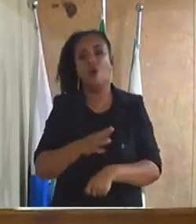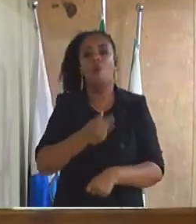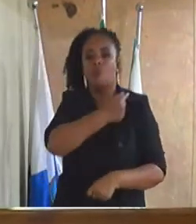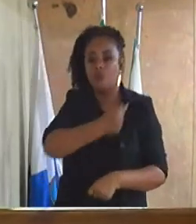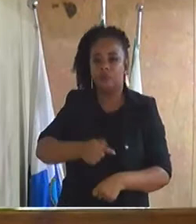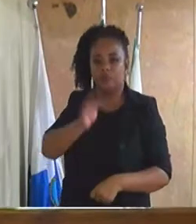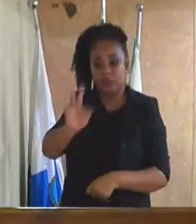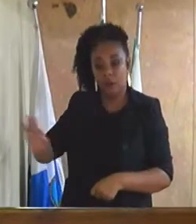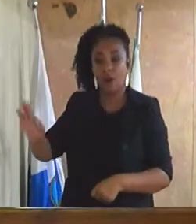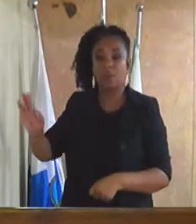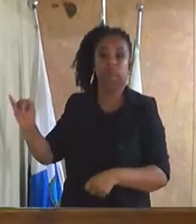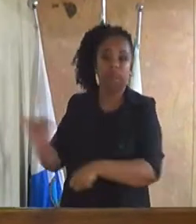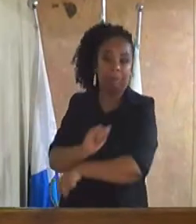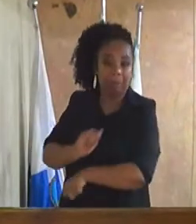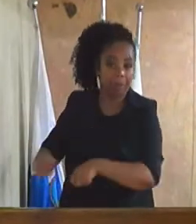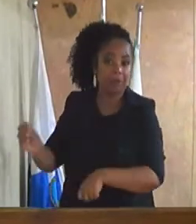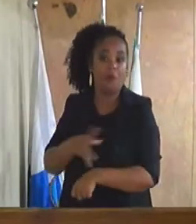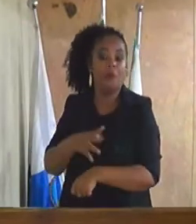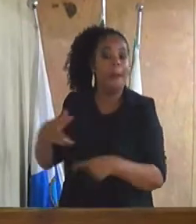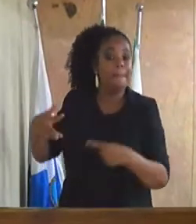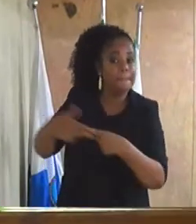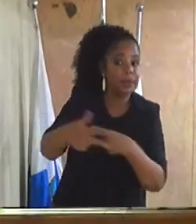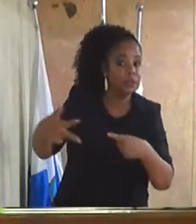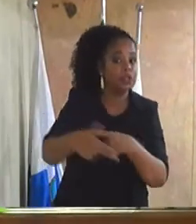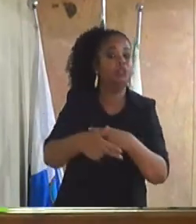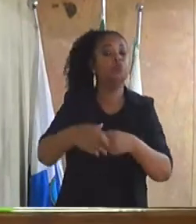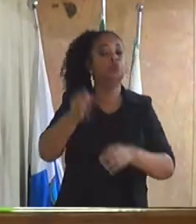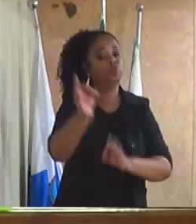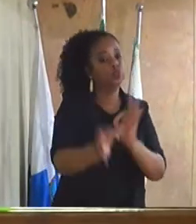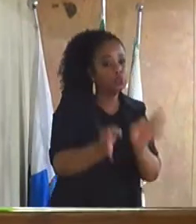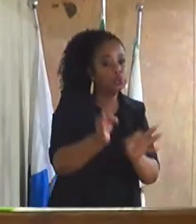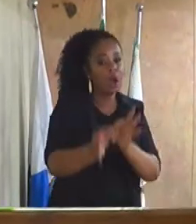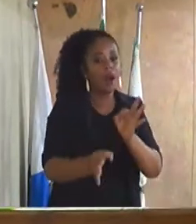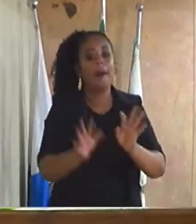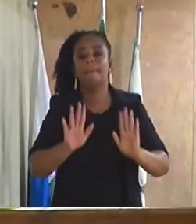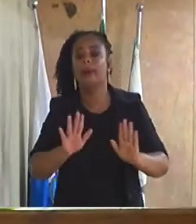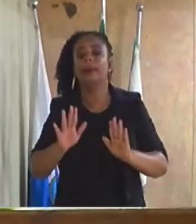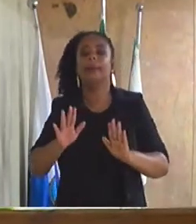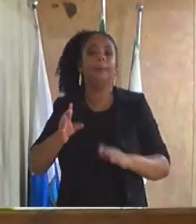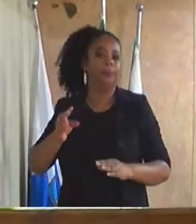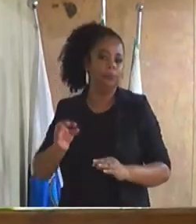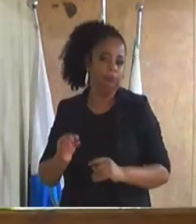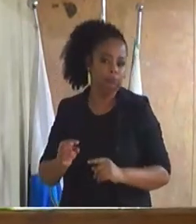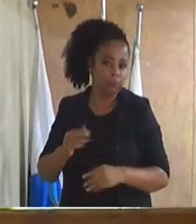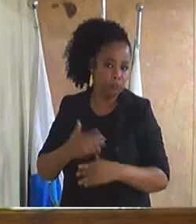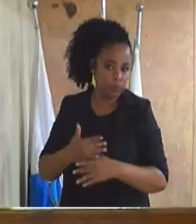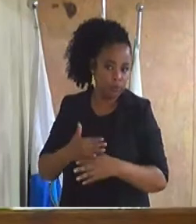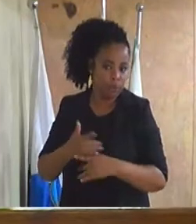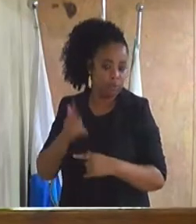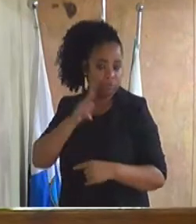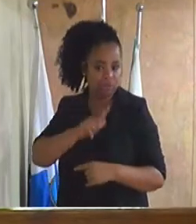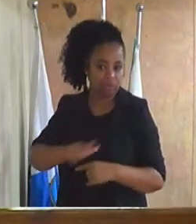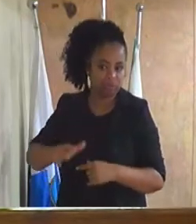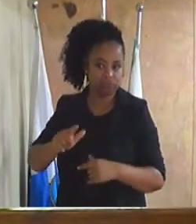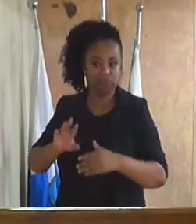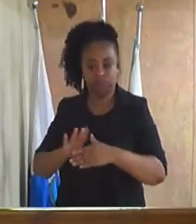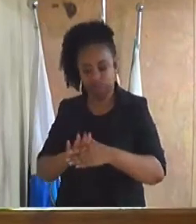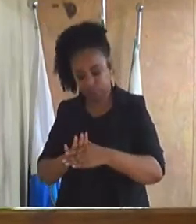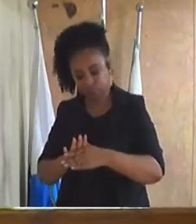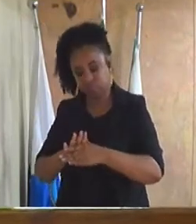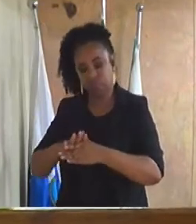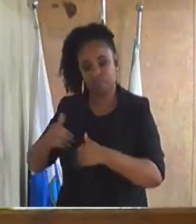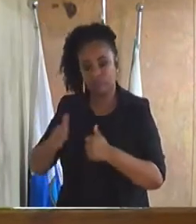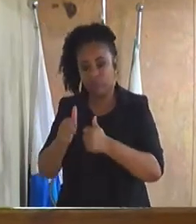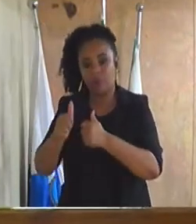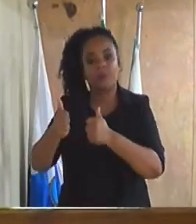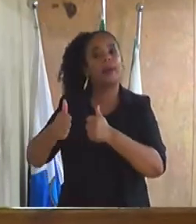muitas vezes impedido pelo judiciário, mas Duque de Caxias seguiu o seu caminho, eu acho que, acho não, eu tenho